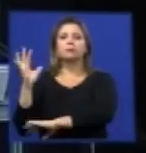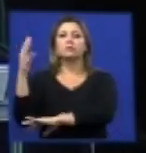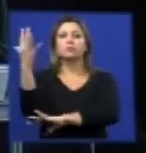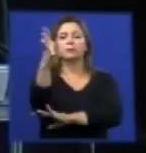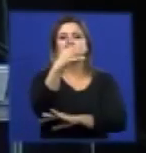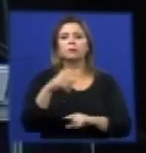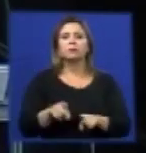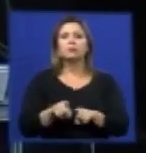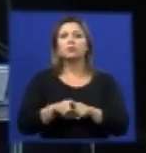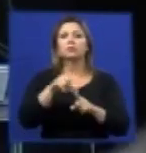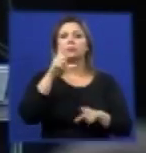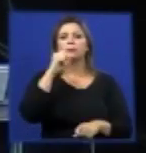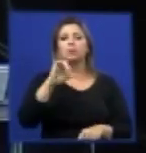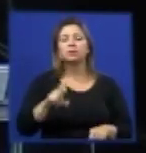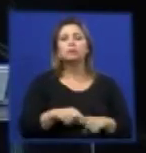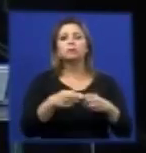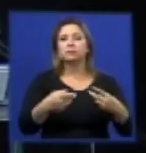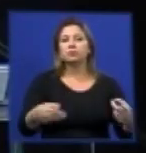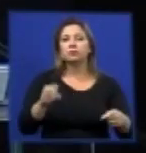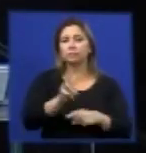acompanhamento e supervisão